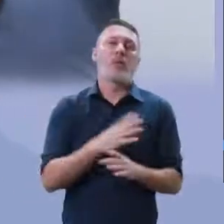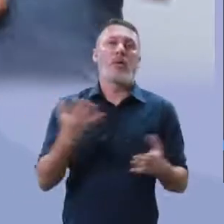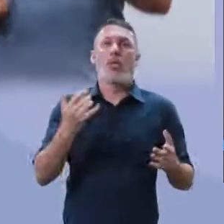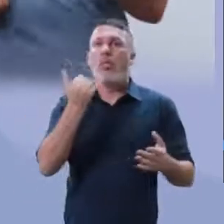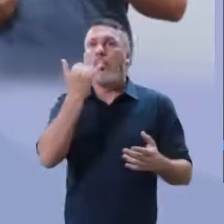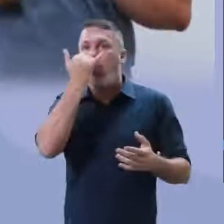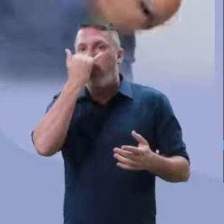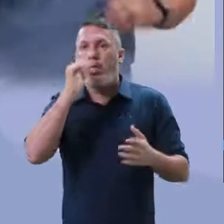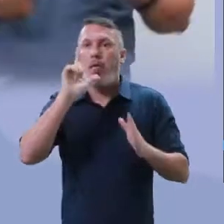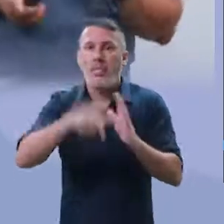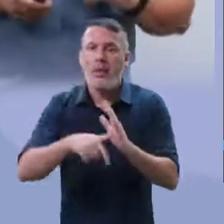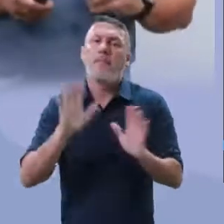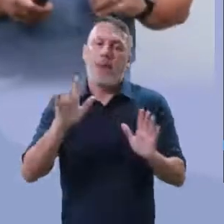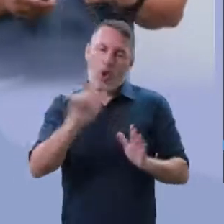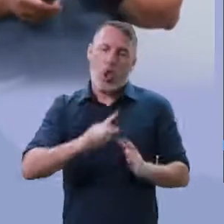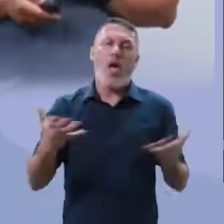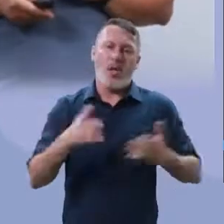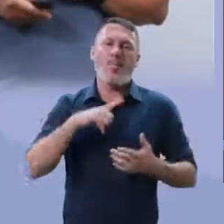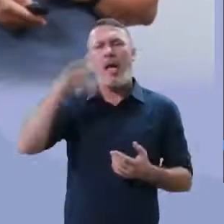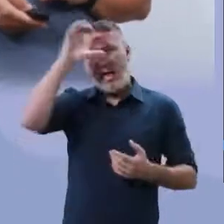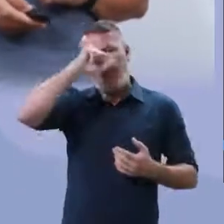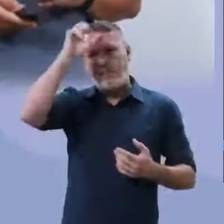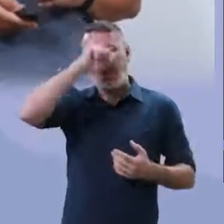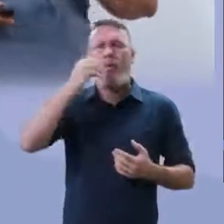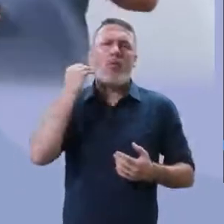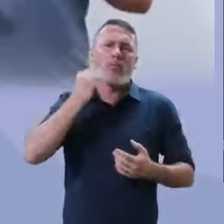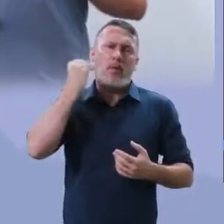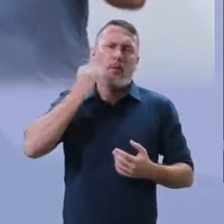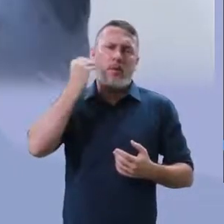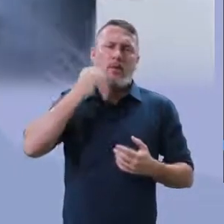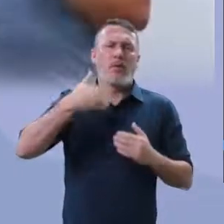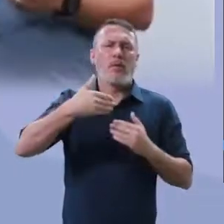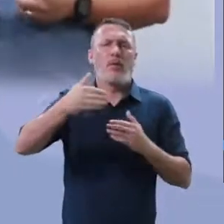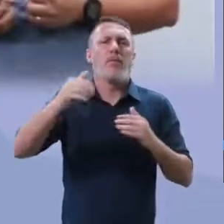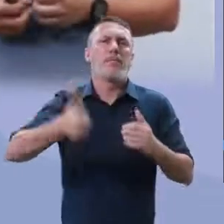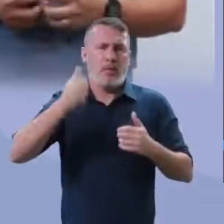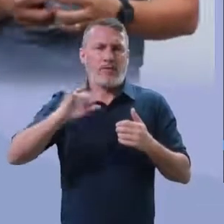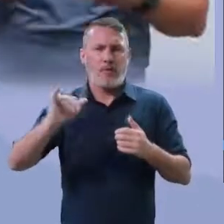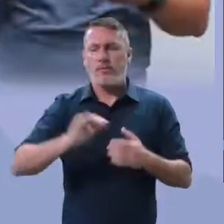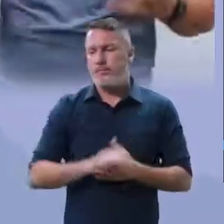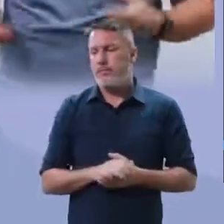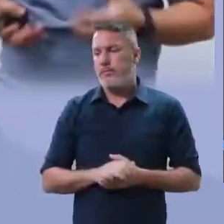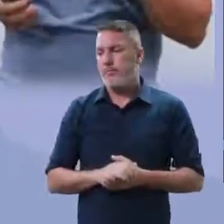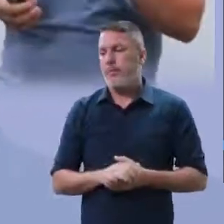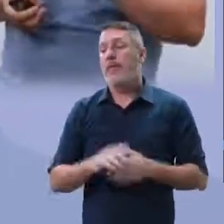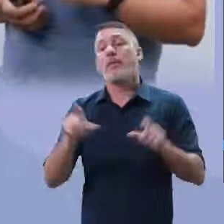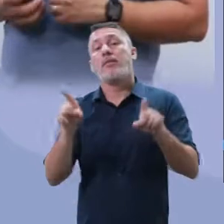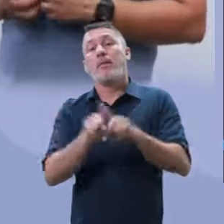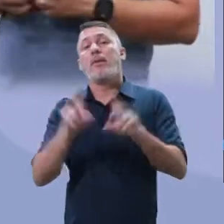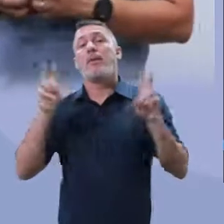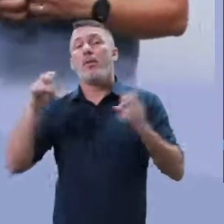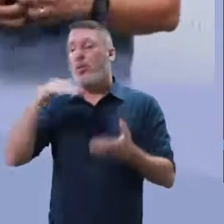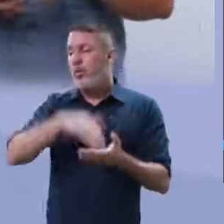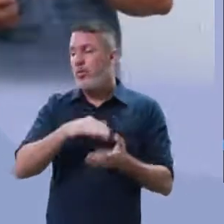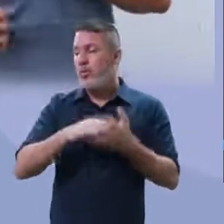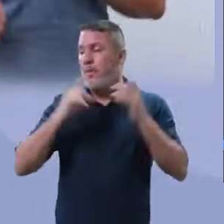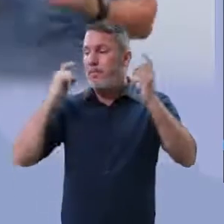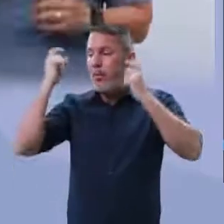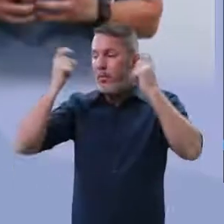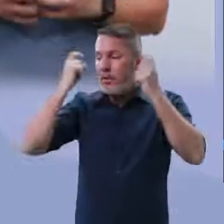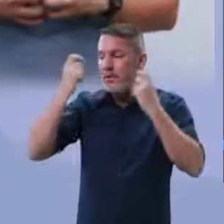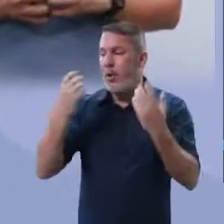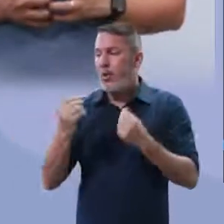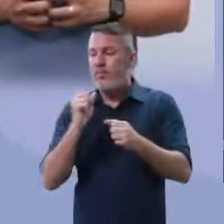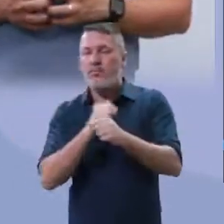Obviamente que, depois disso aí, nós teremos o melhor preparo. Beleza? A dificuldade da saúde pública já é algo que nós conversamos com vocês,